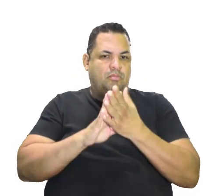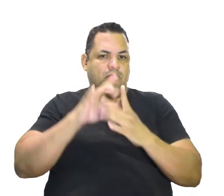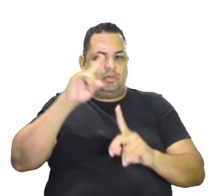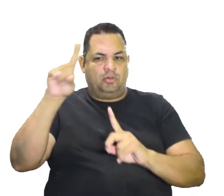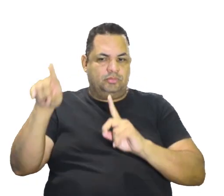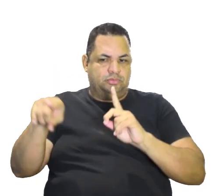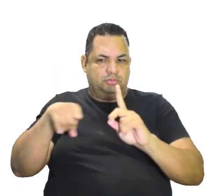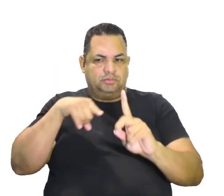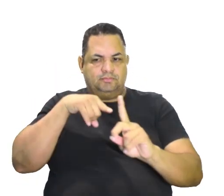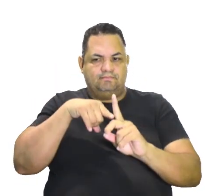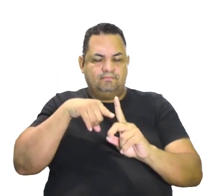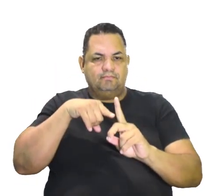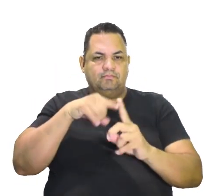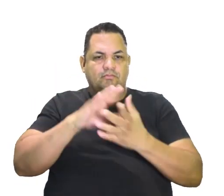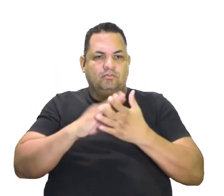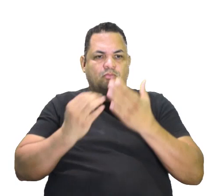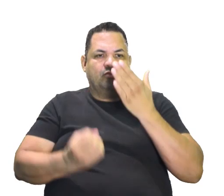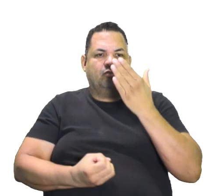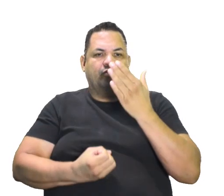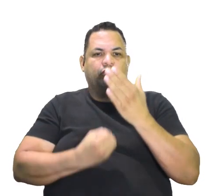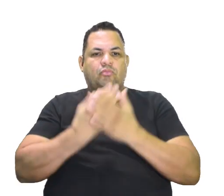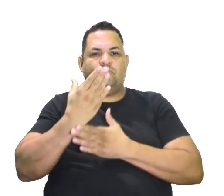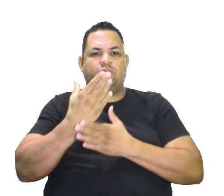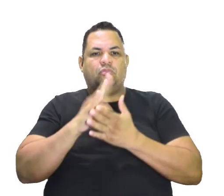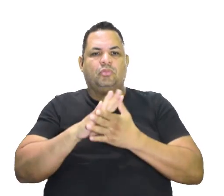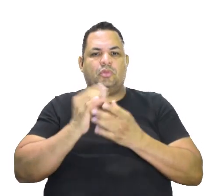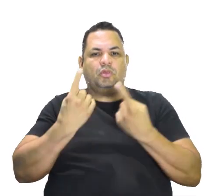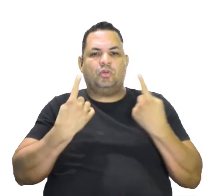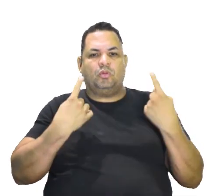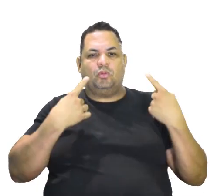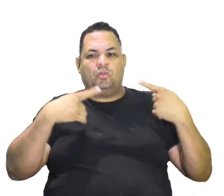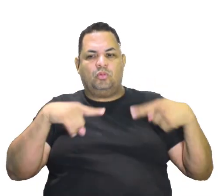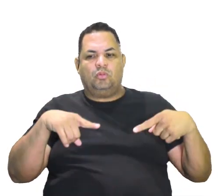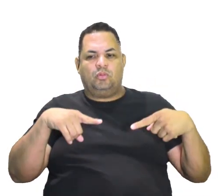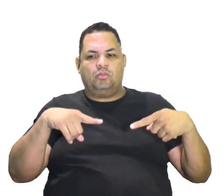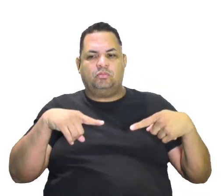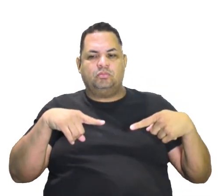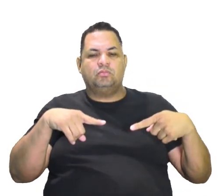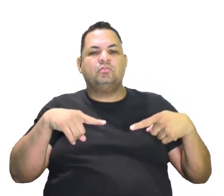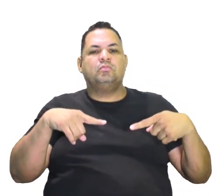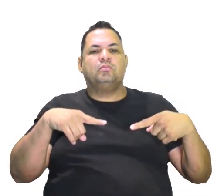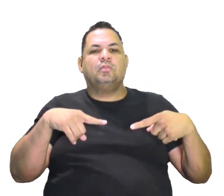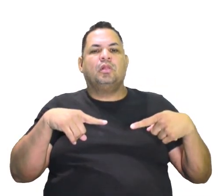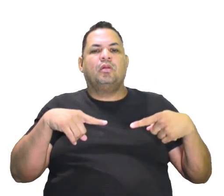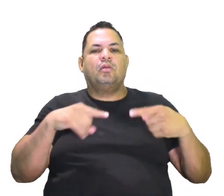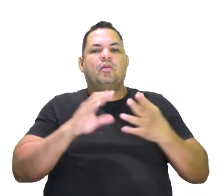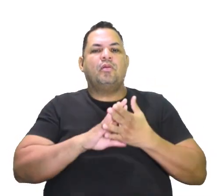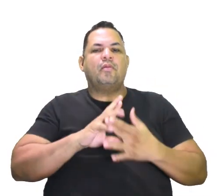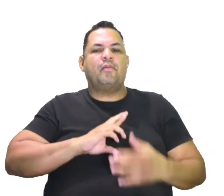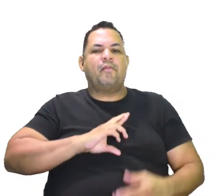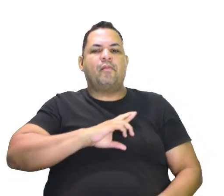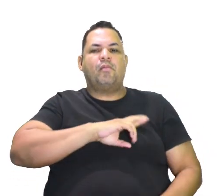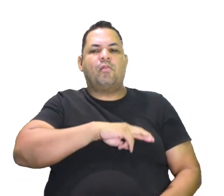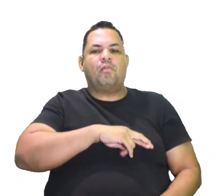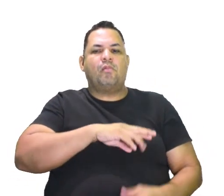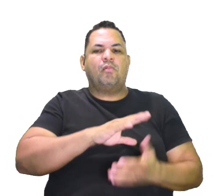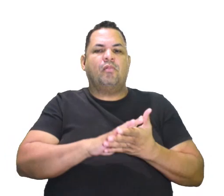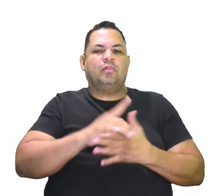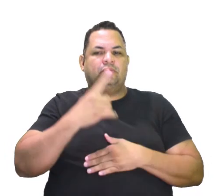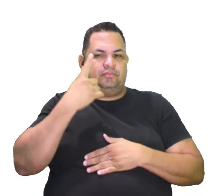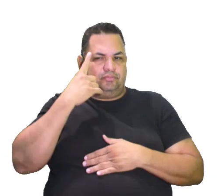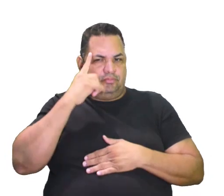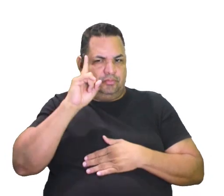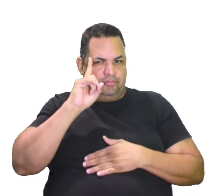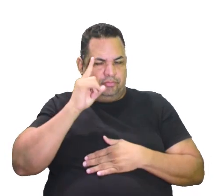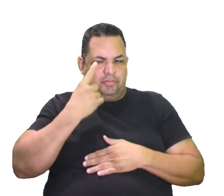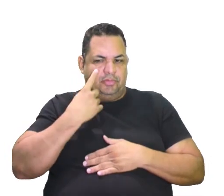objetivo, surgindo como oposição ao romantismo e sua